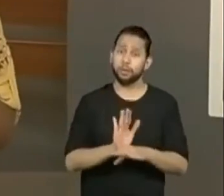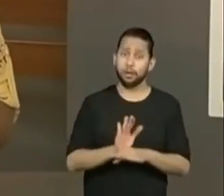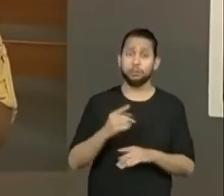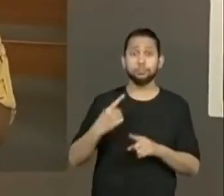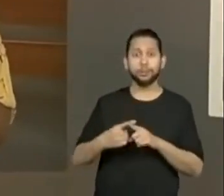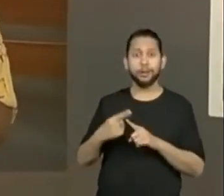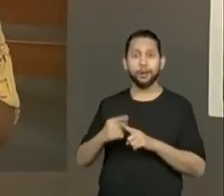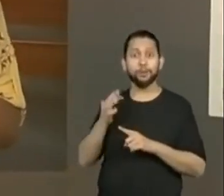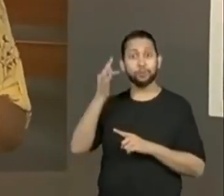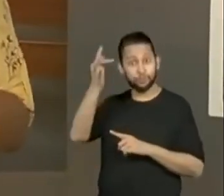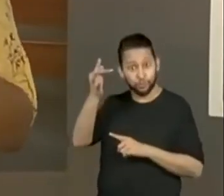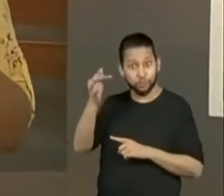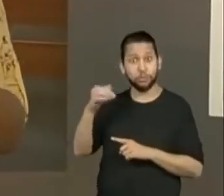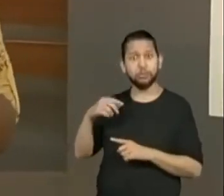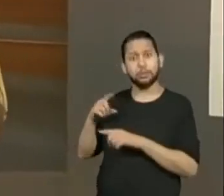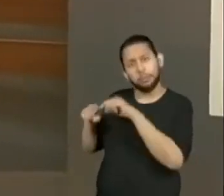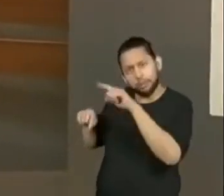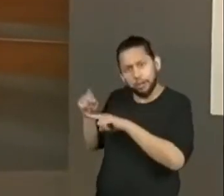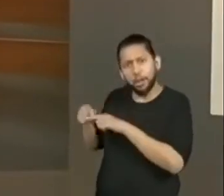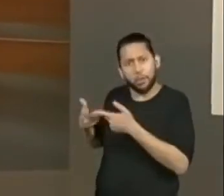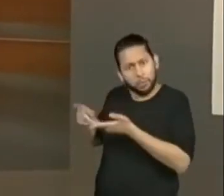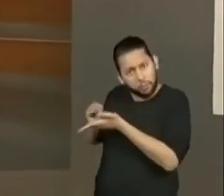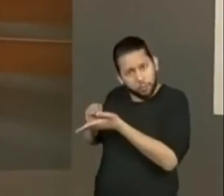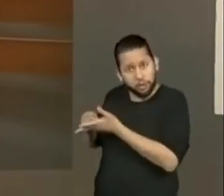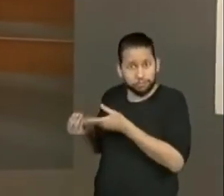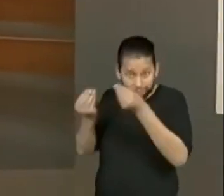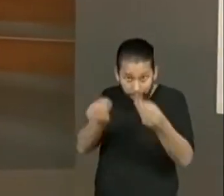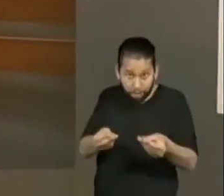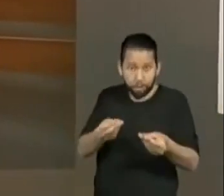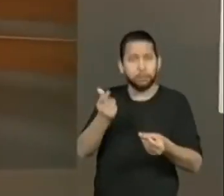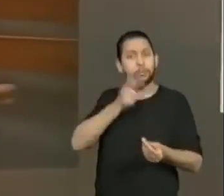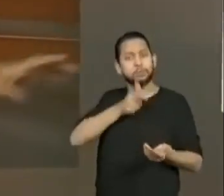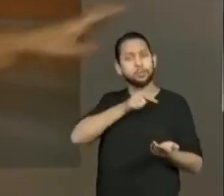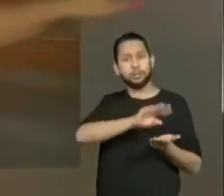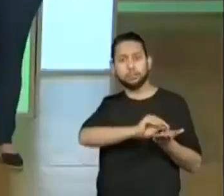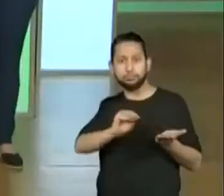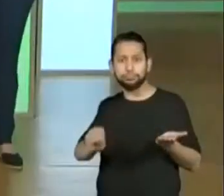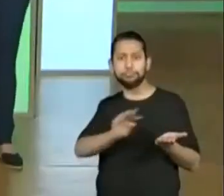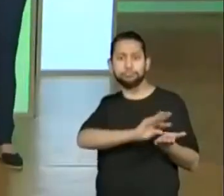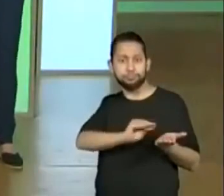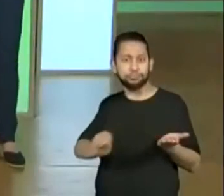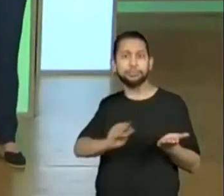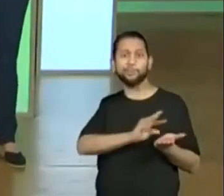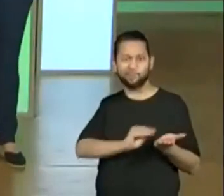vocês tiveram o material em mãos. Mas então, vamos conhecer aí um pouco mais da aula de hoje?